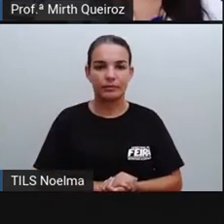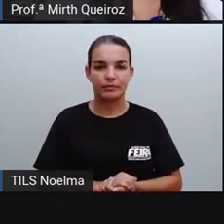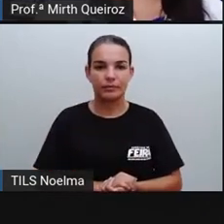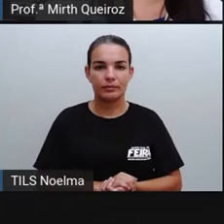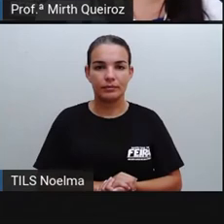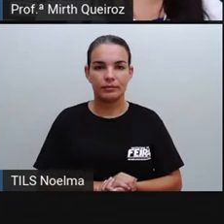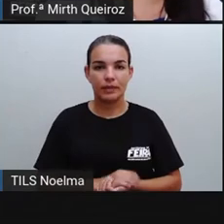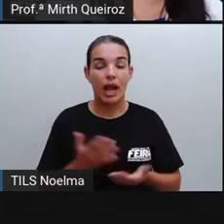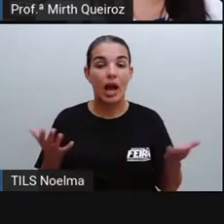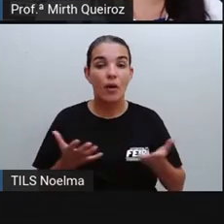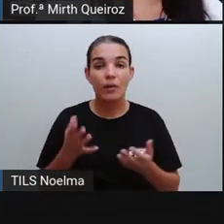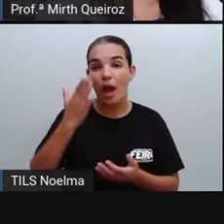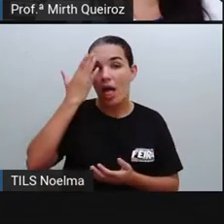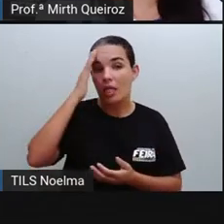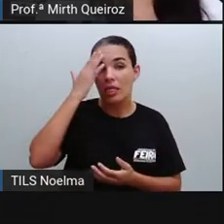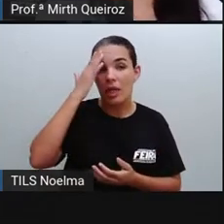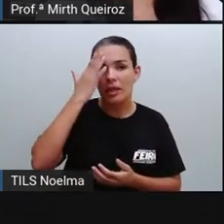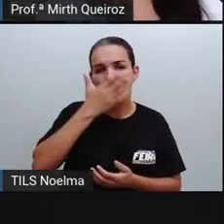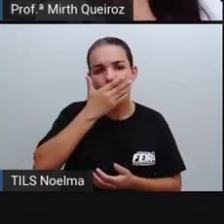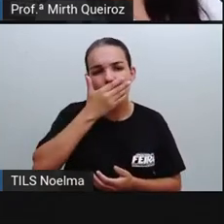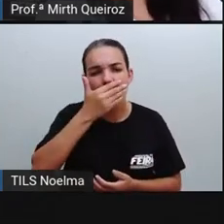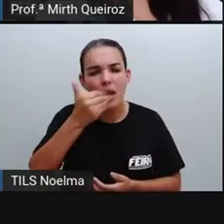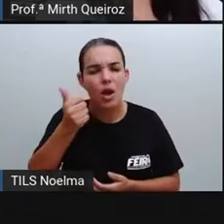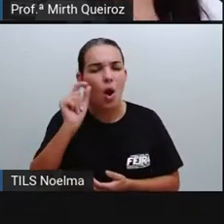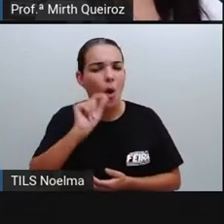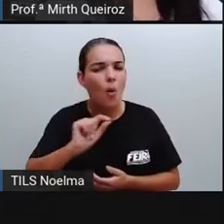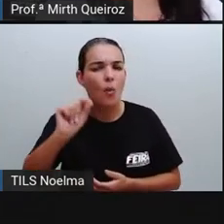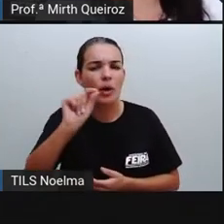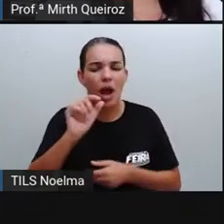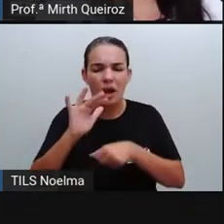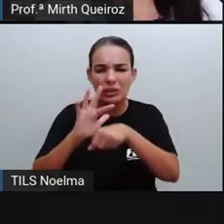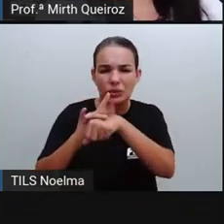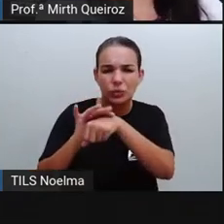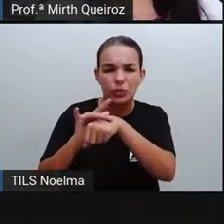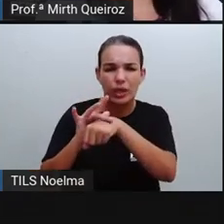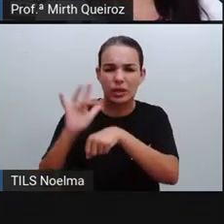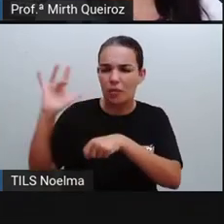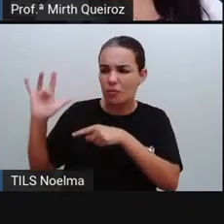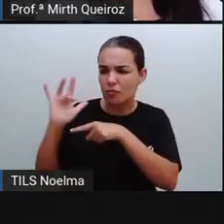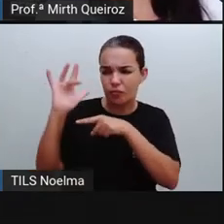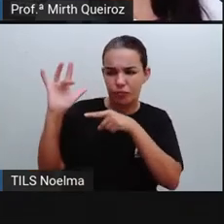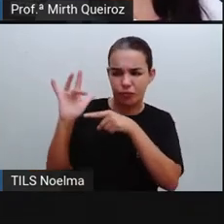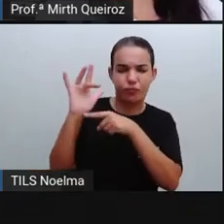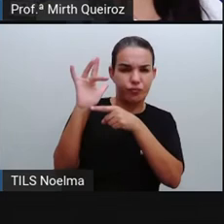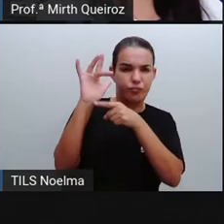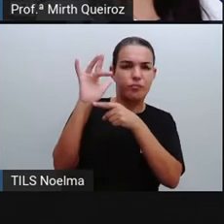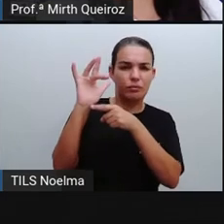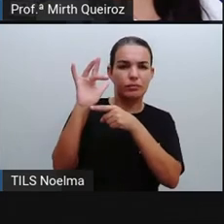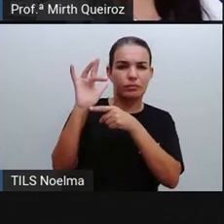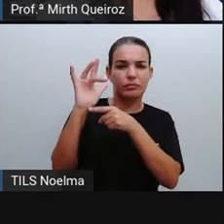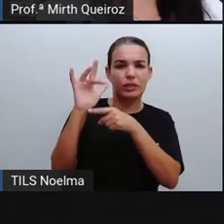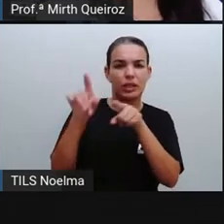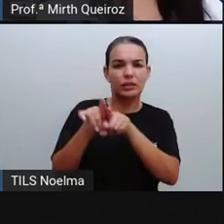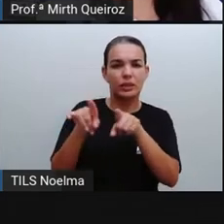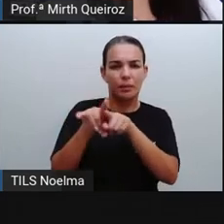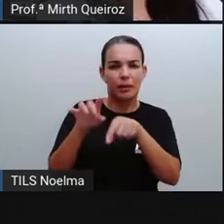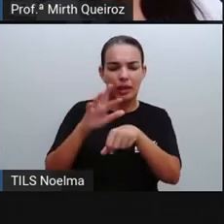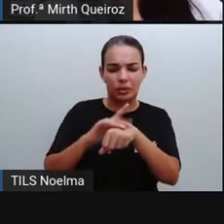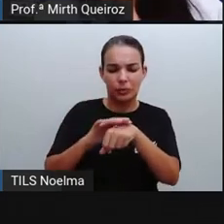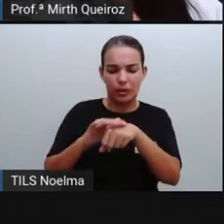Para a gente entender um pouquinho melhor aí, né? Sobre o Aedes aegypti e sobre essas doenças